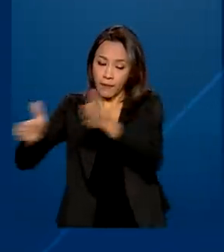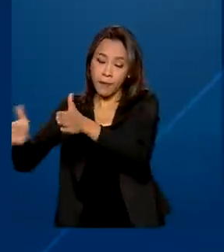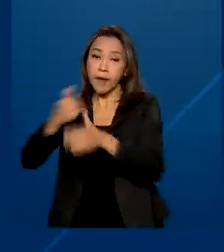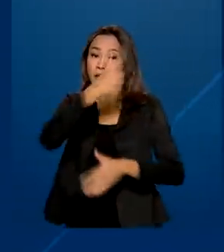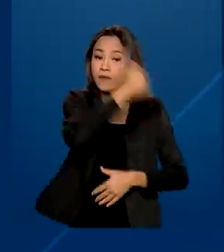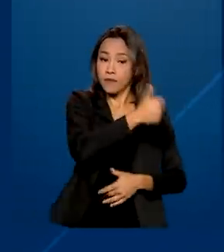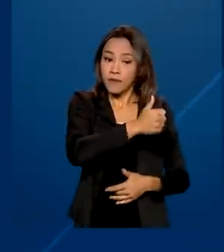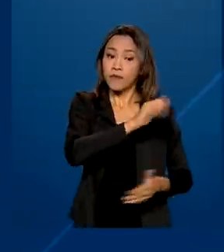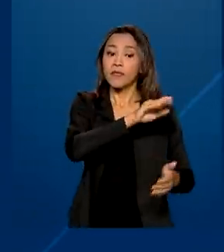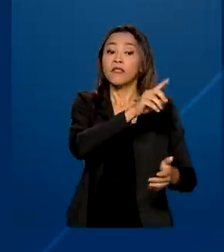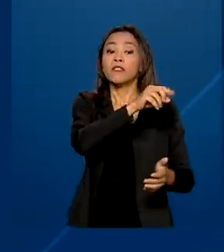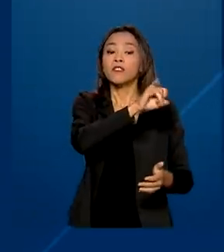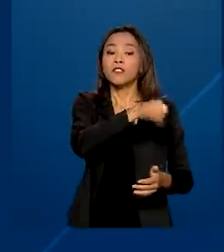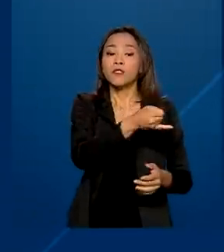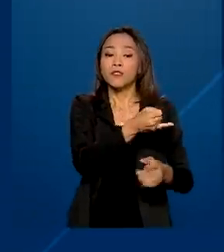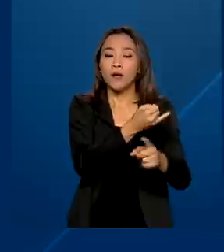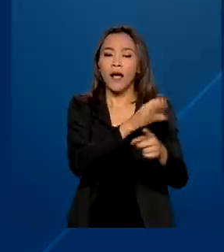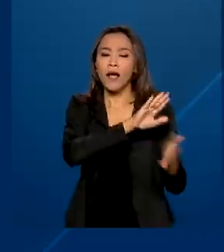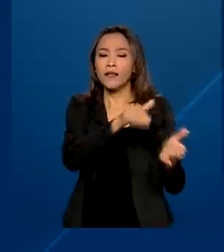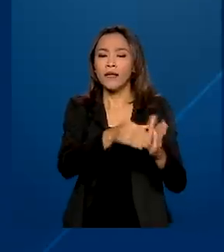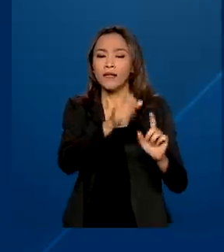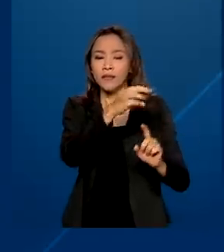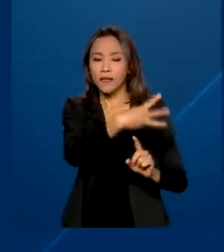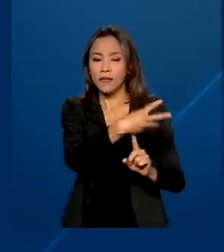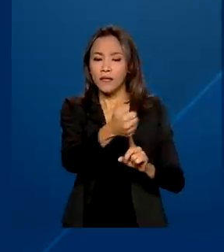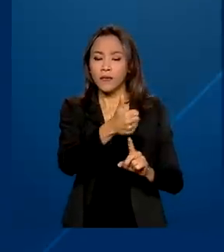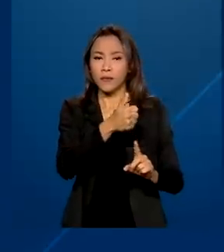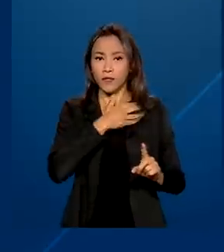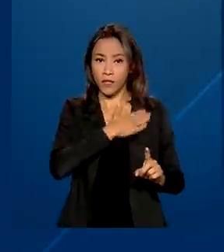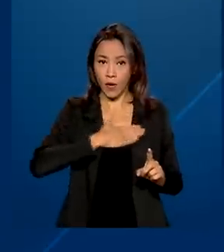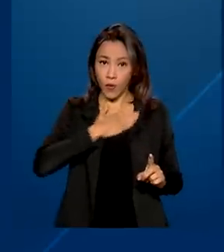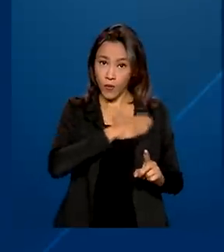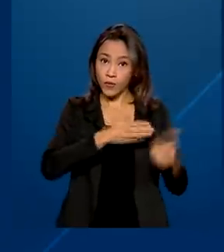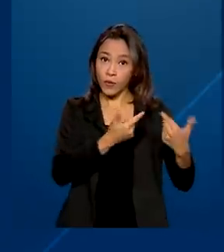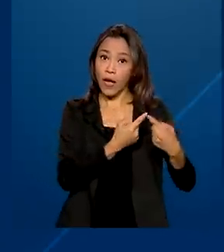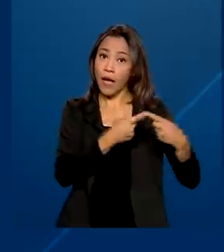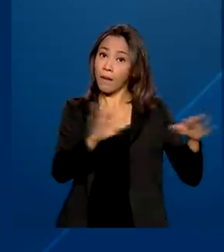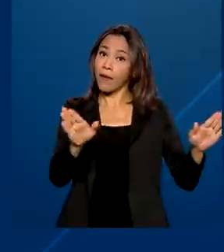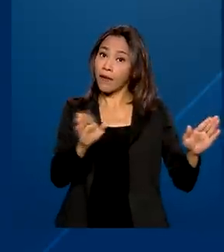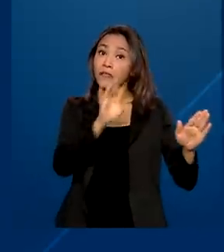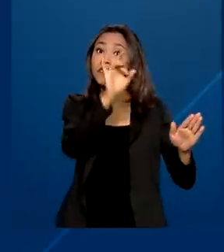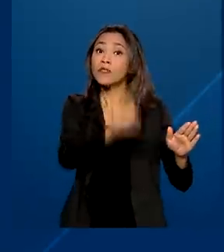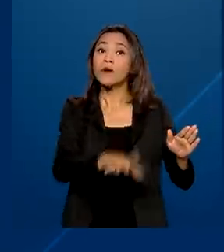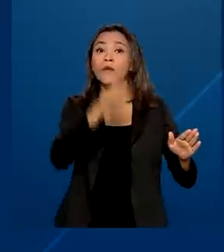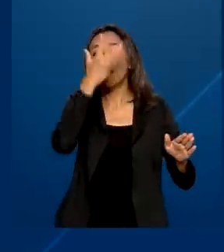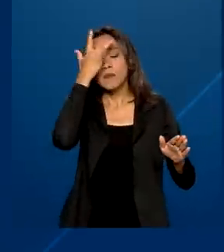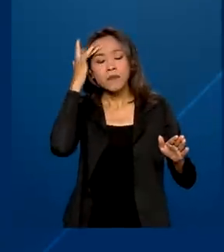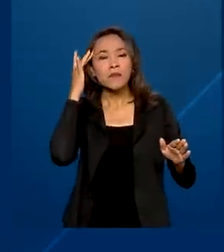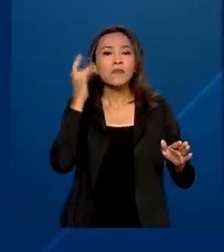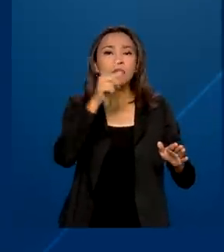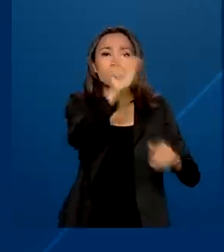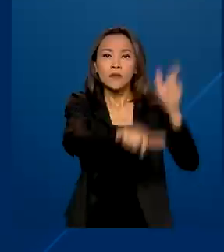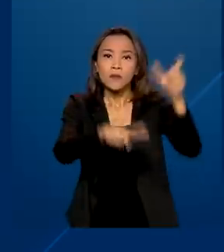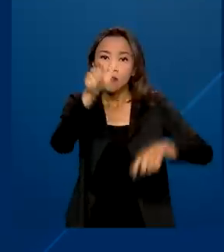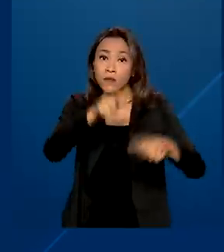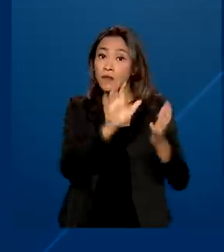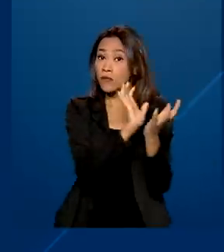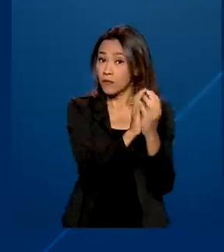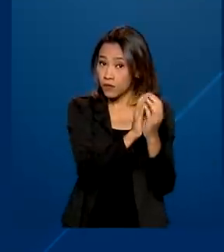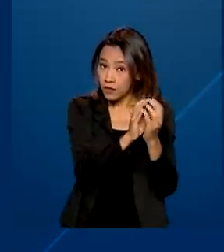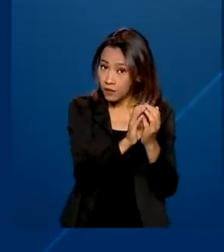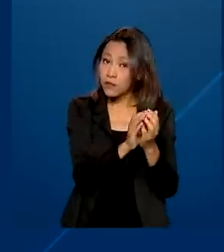julho a 31 de agosto, o sistema estará aberto apenas para os pescadores licenciados de Pernambuco.